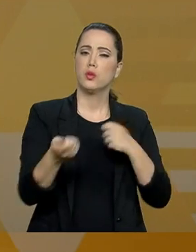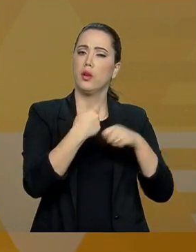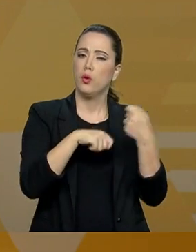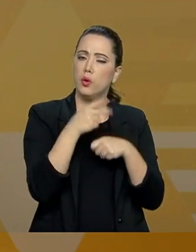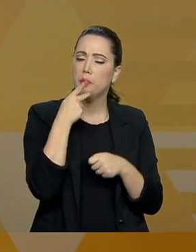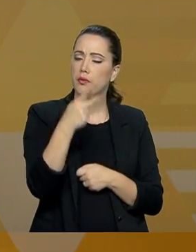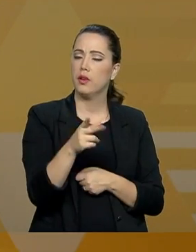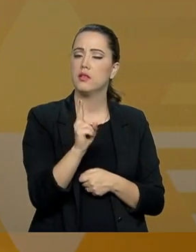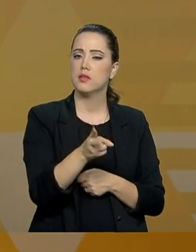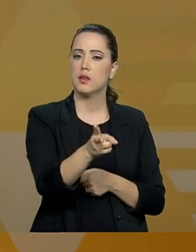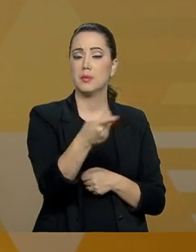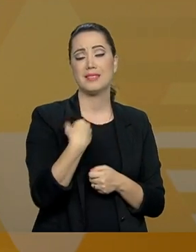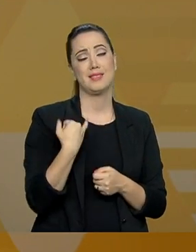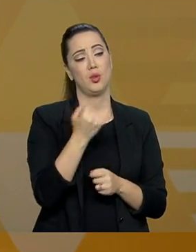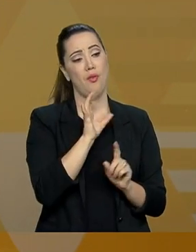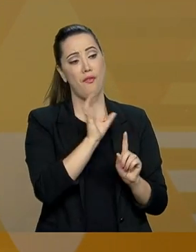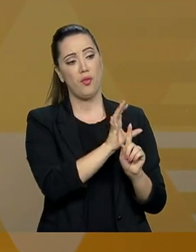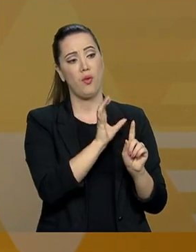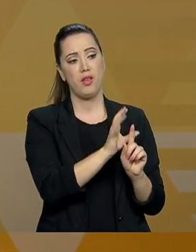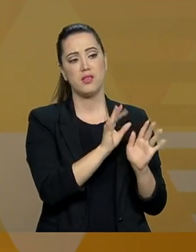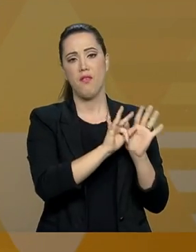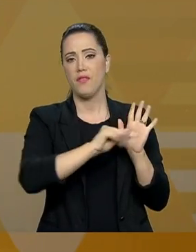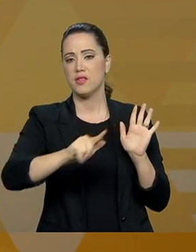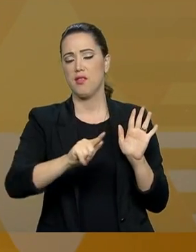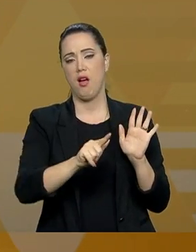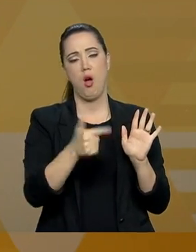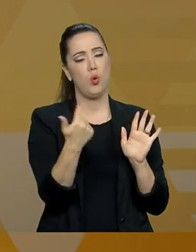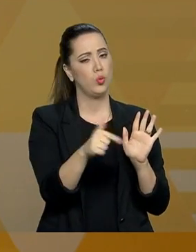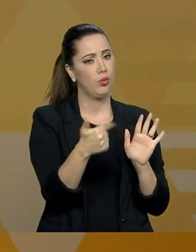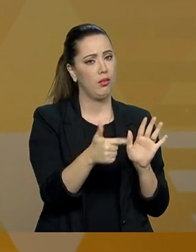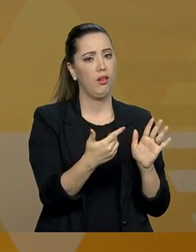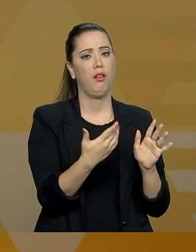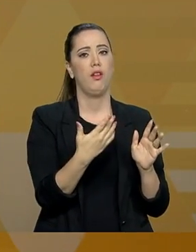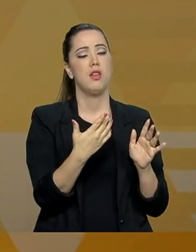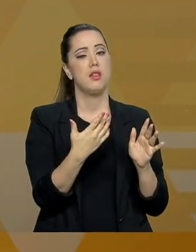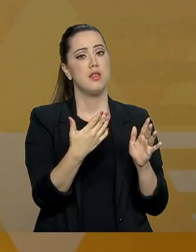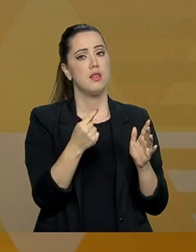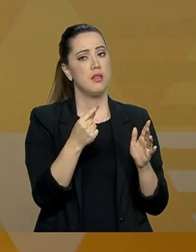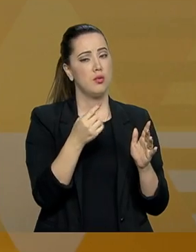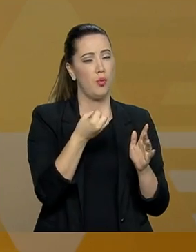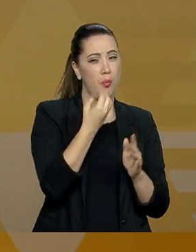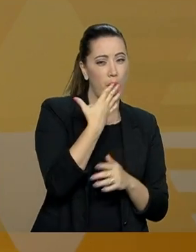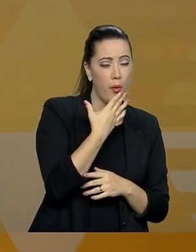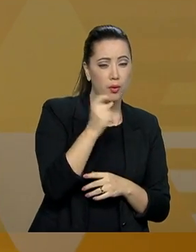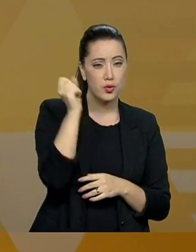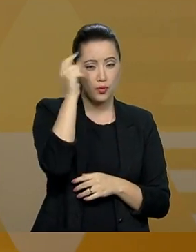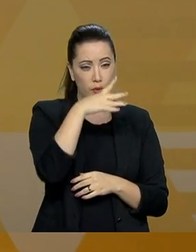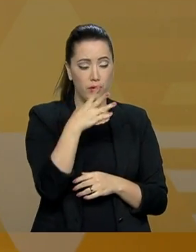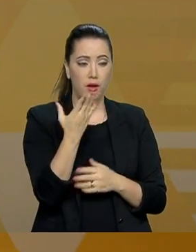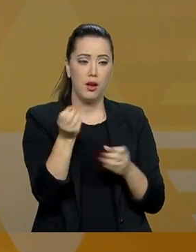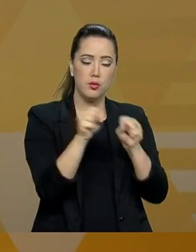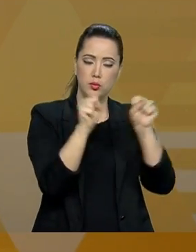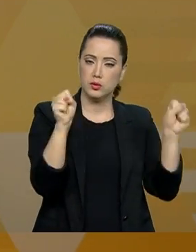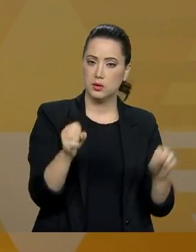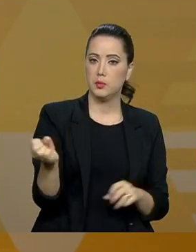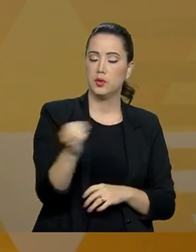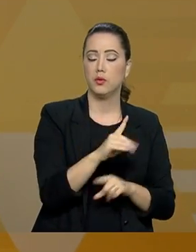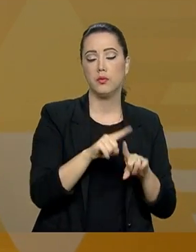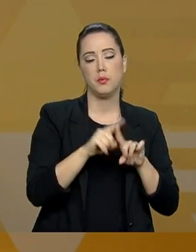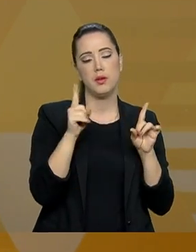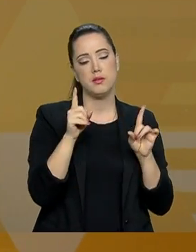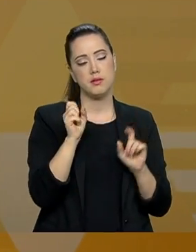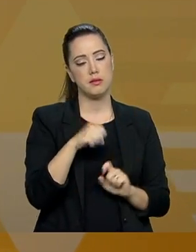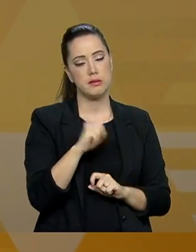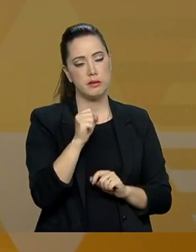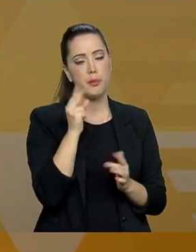no impacto fiscal pretendido, ele terá dificuldades em implementar esse modelo novo. Agora, claro que